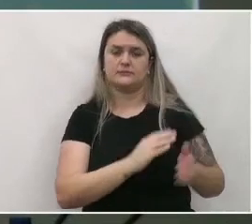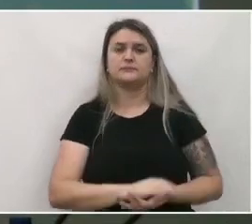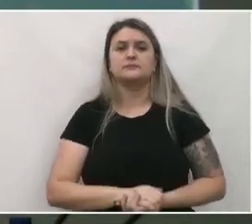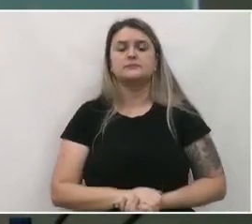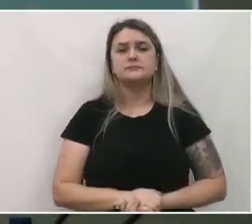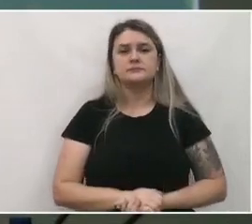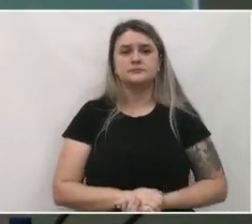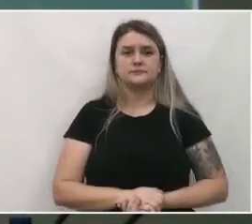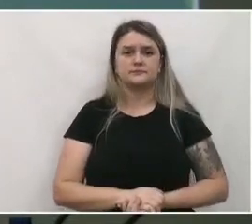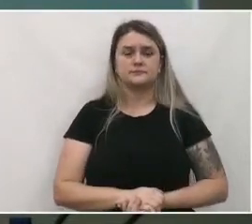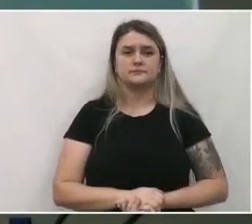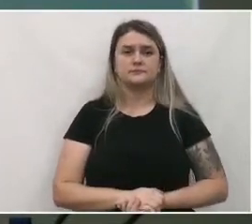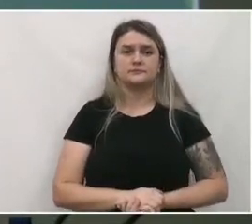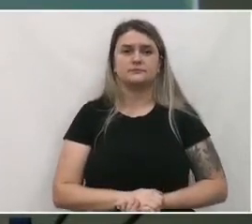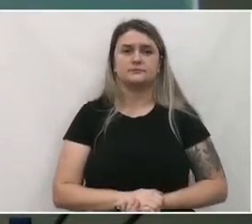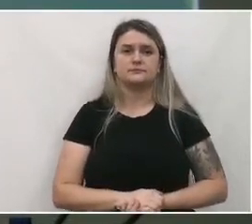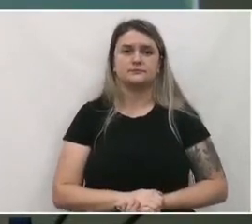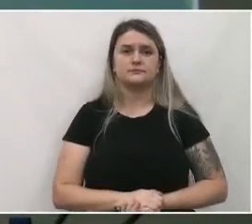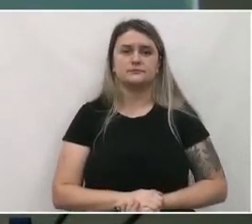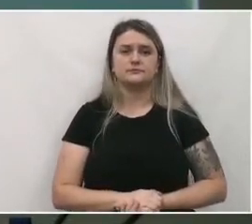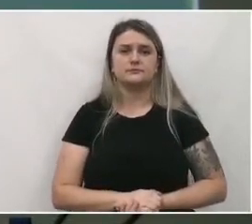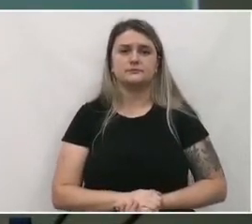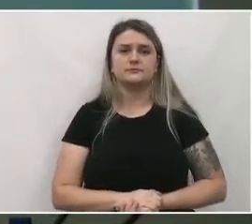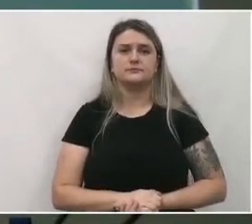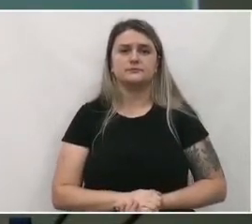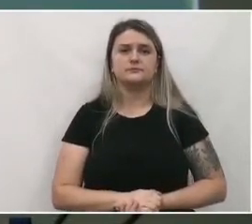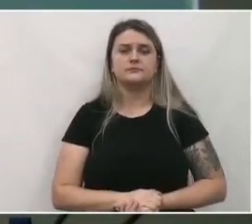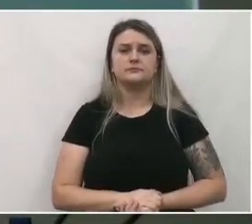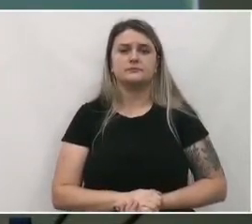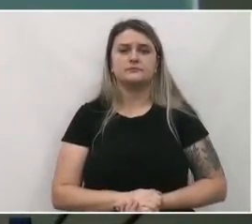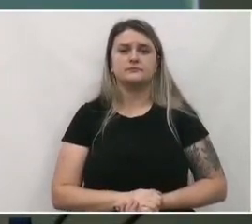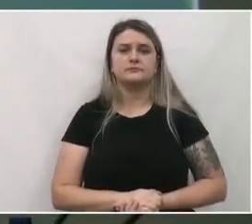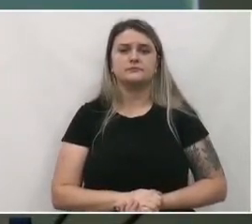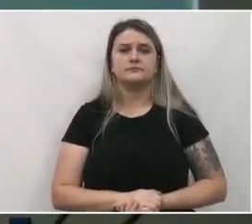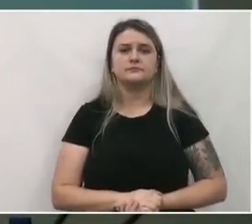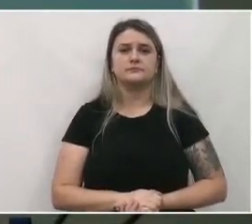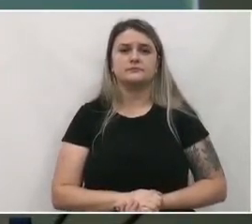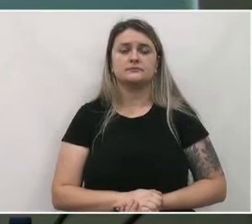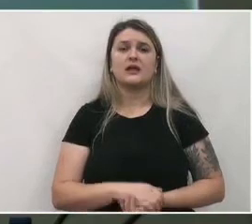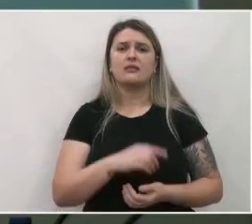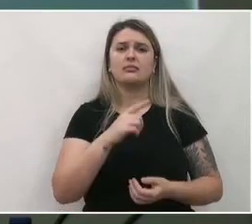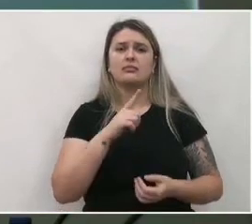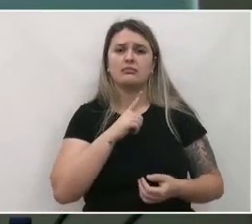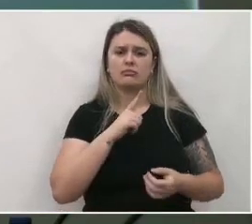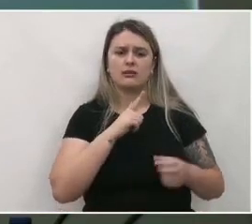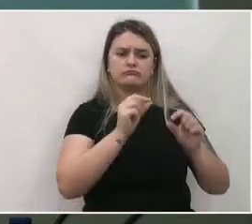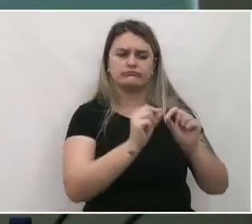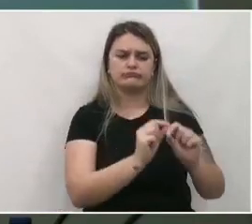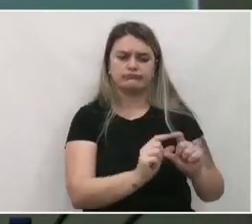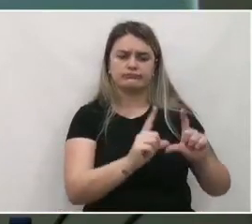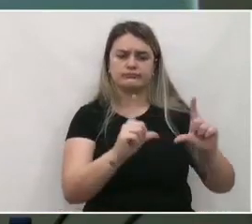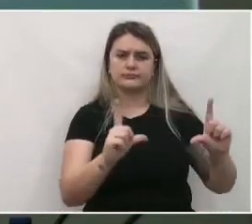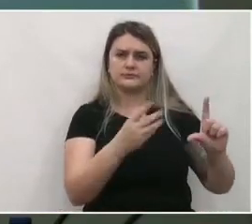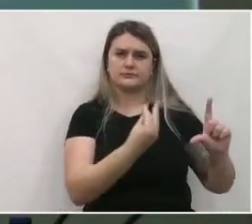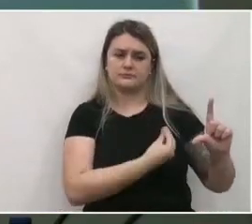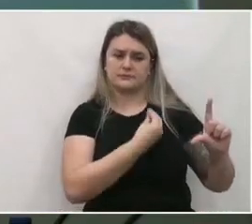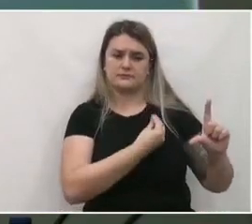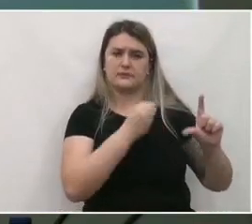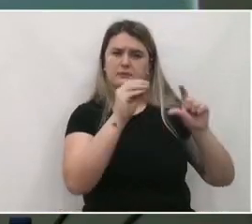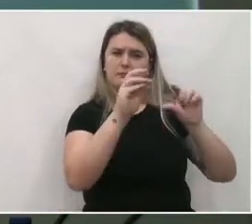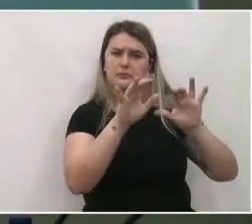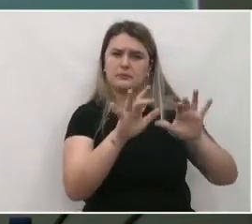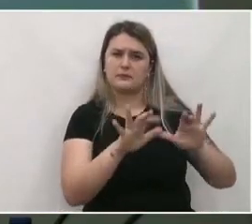não estiver conseguindo acessar, que vocês preencham com seus dados para atestar que vocês